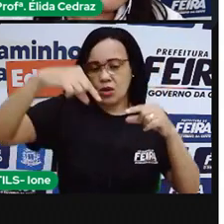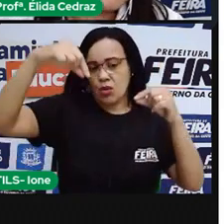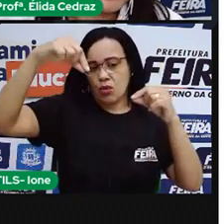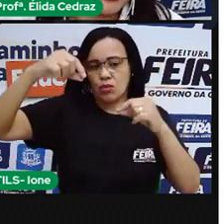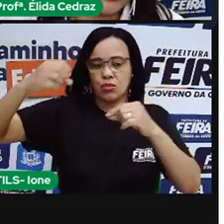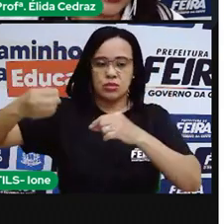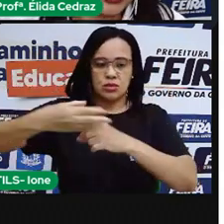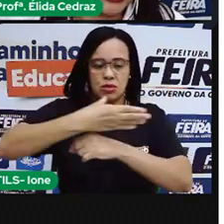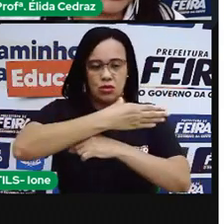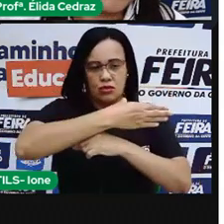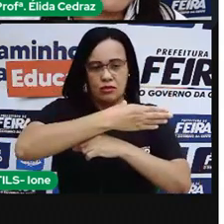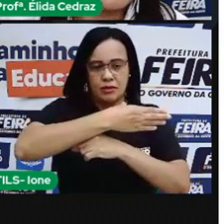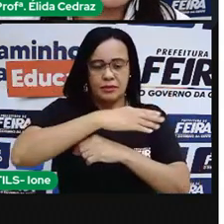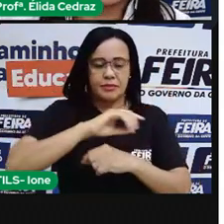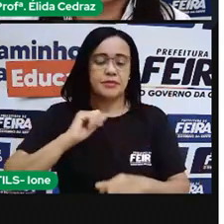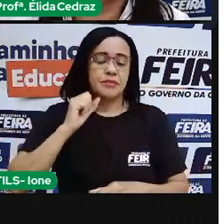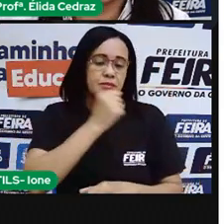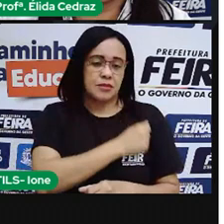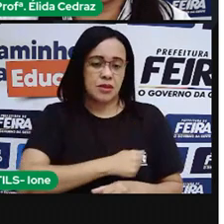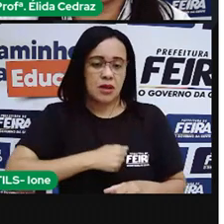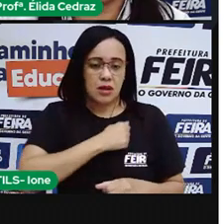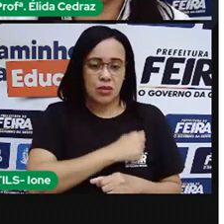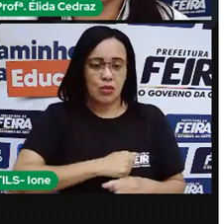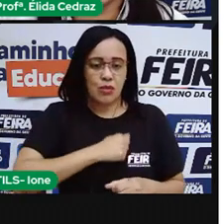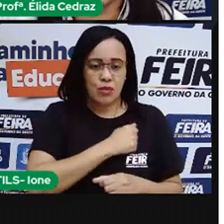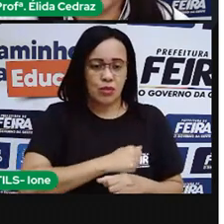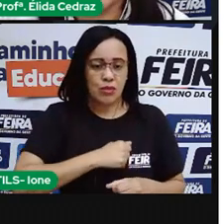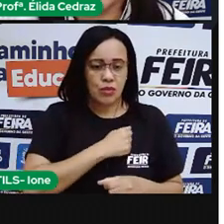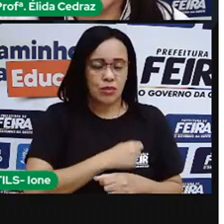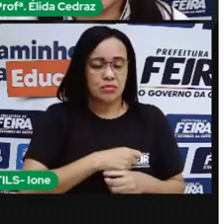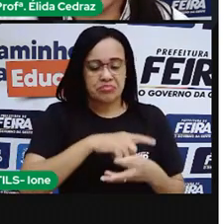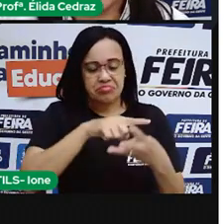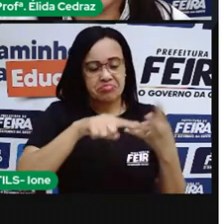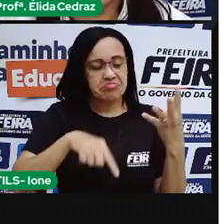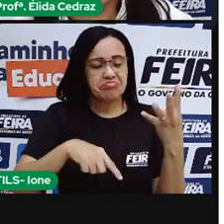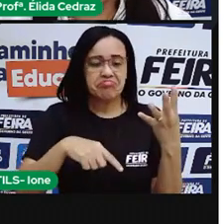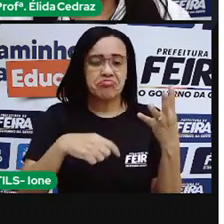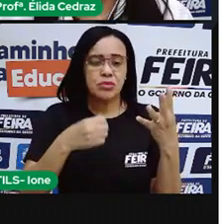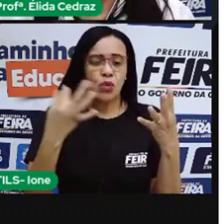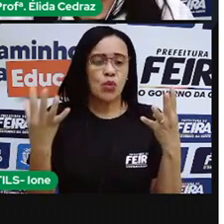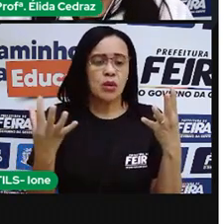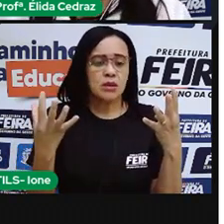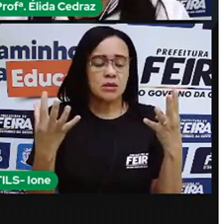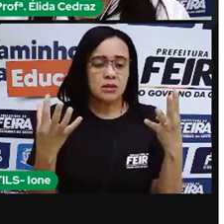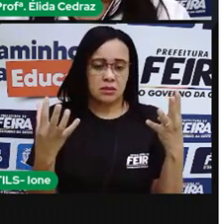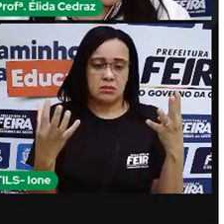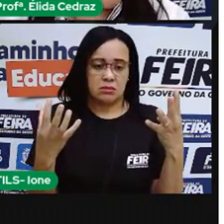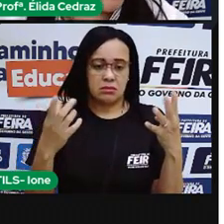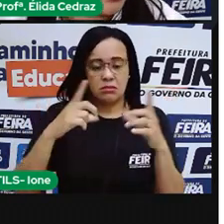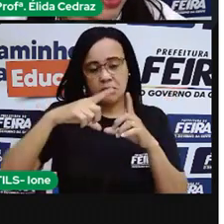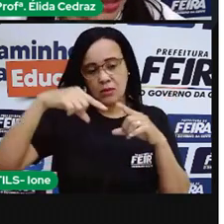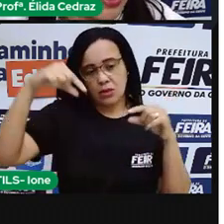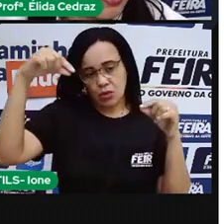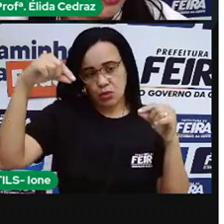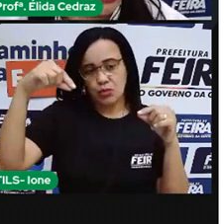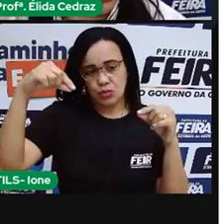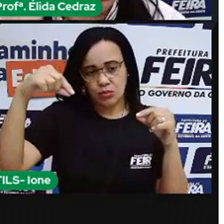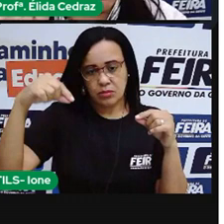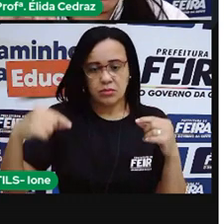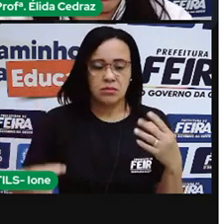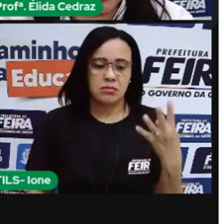O mês de agosto será quantas fases da Lua? você pode tentar